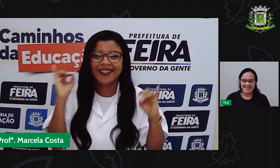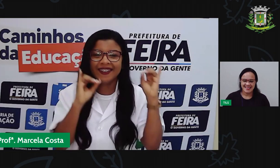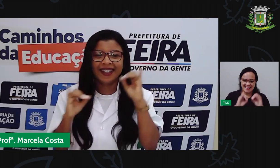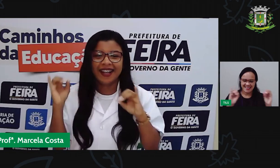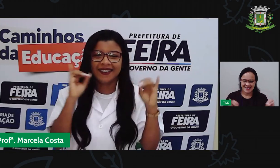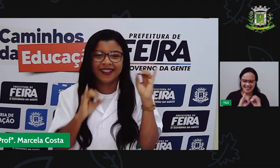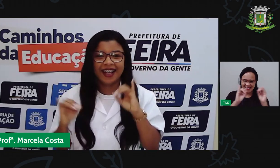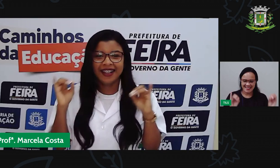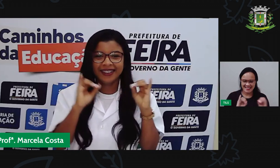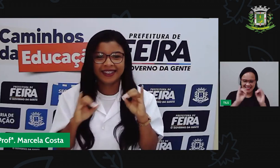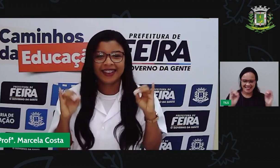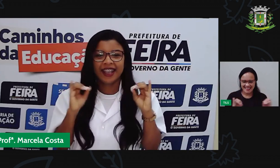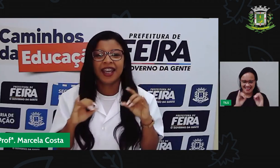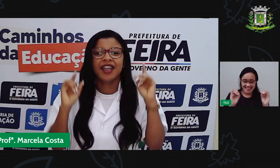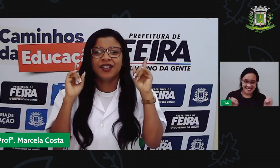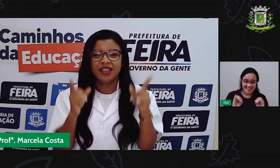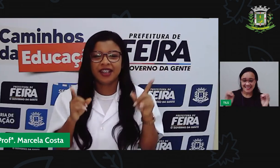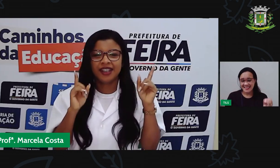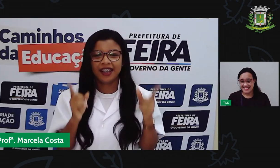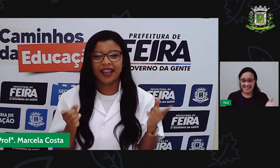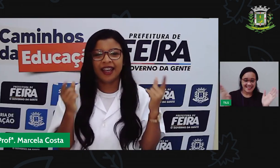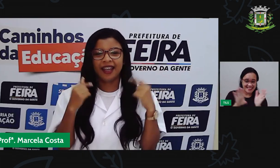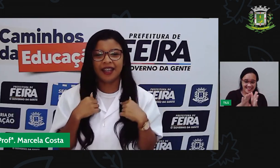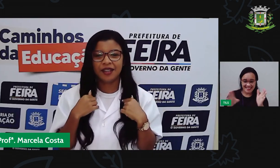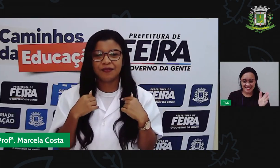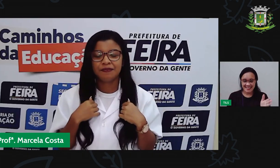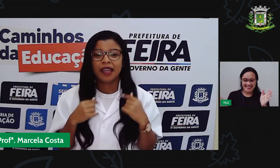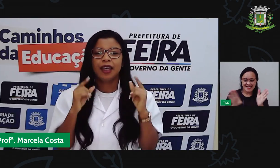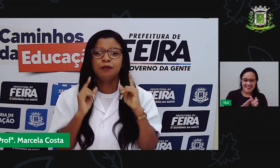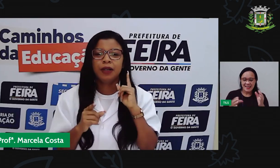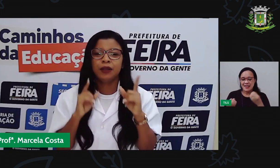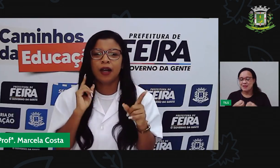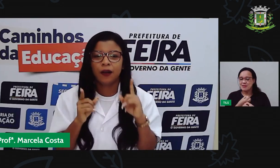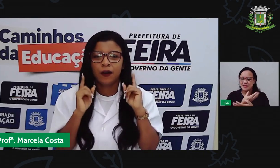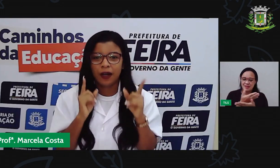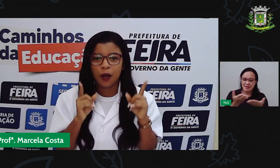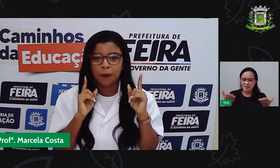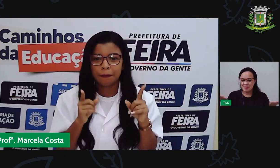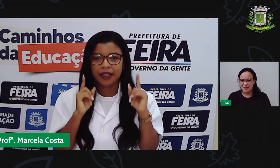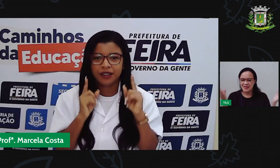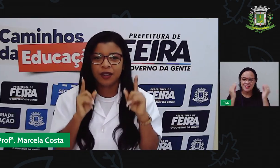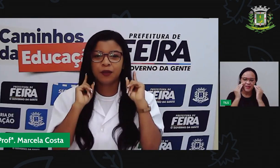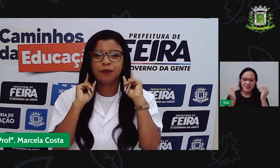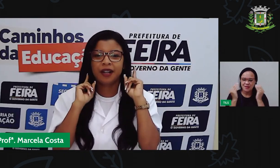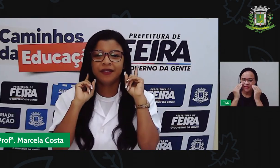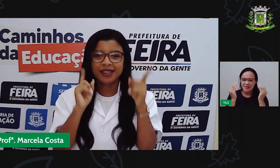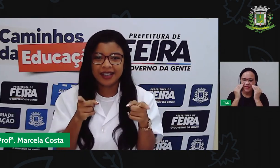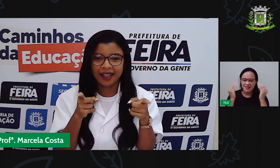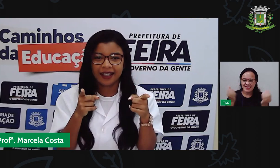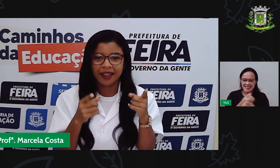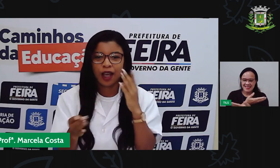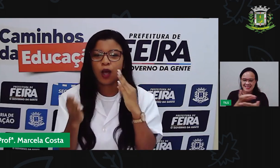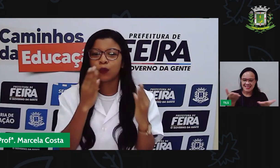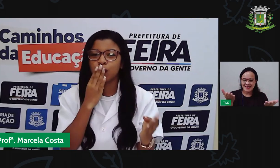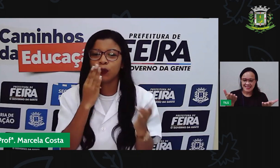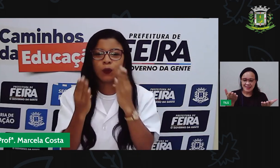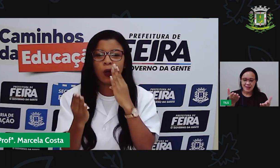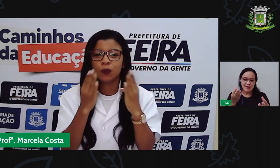Olá, olá! Eu já cheguei e mando agora um beijinho para você.